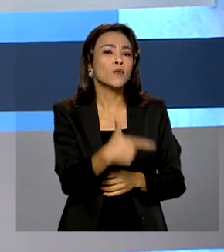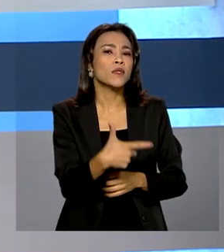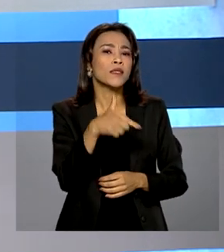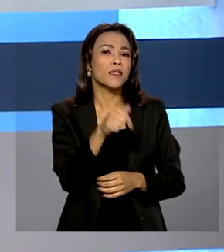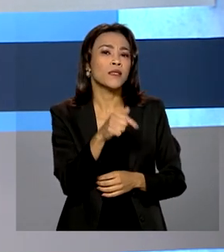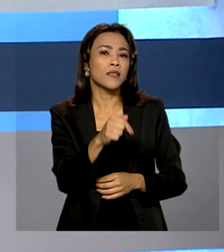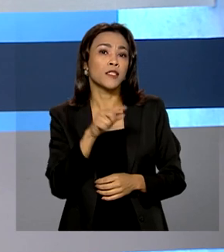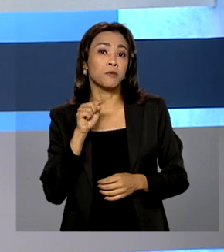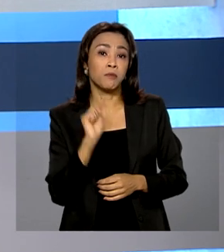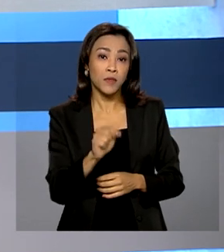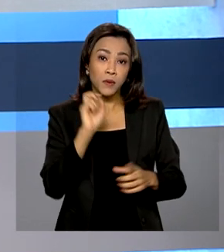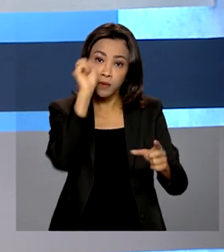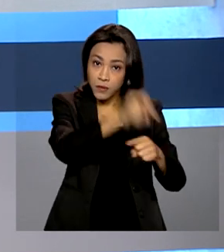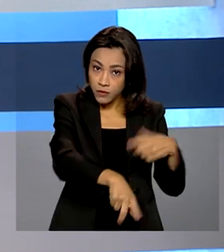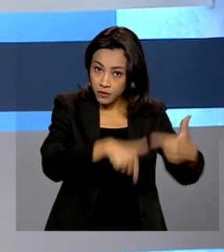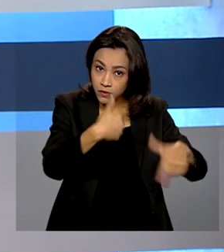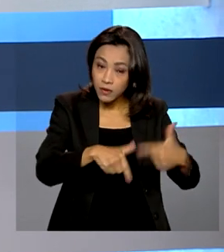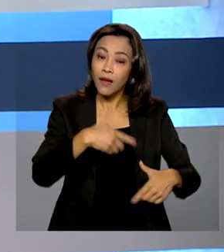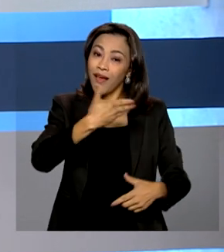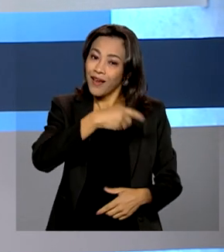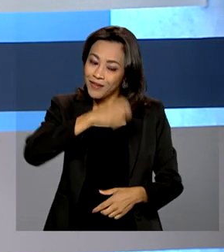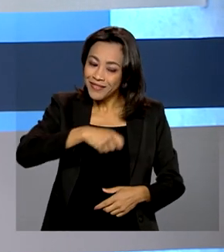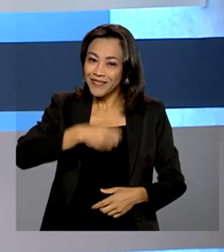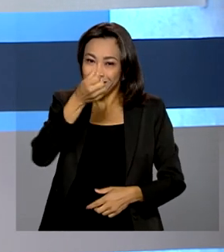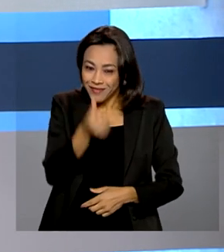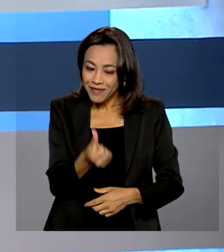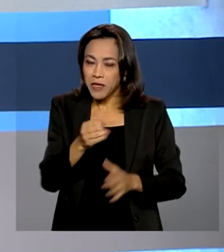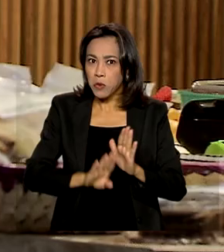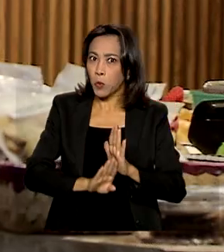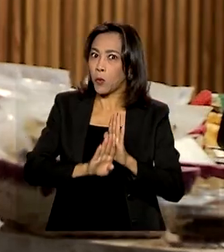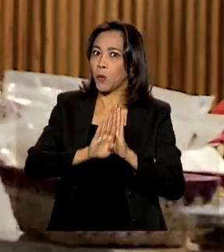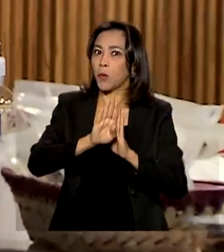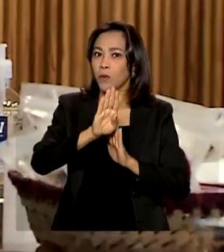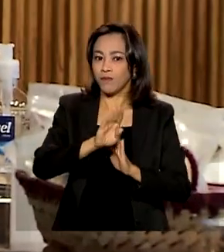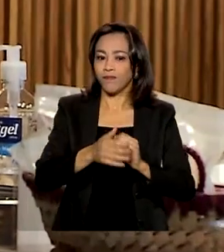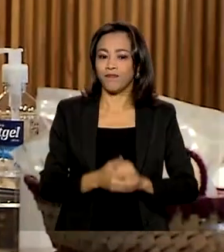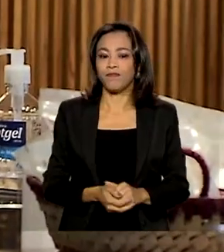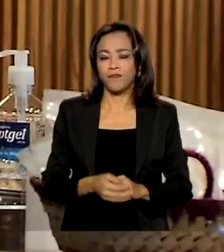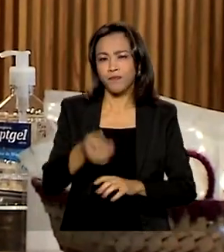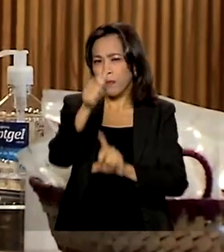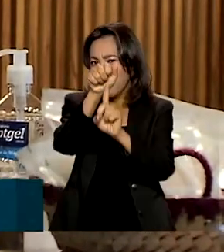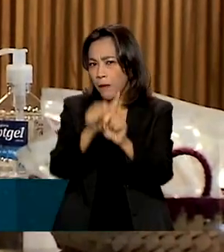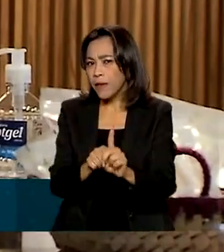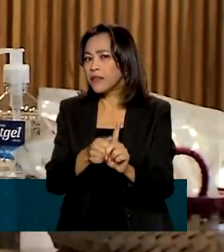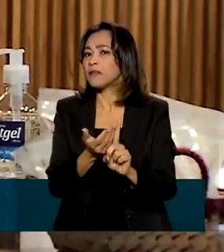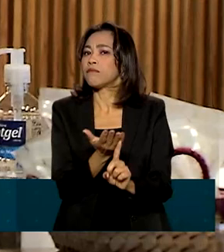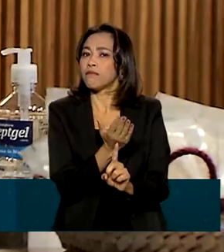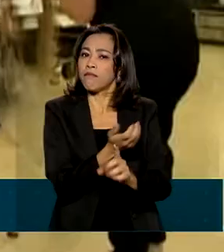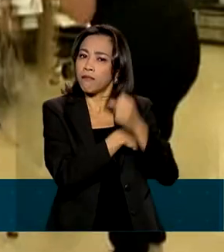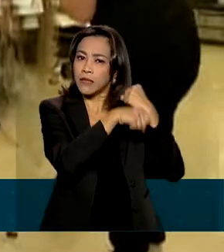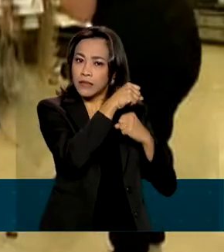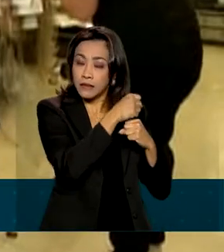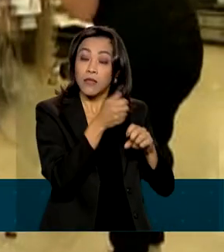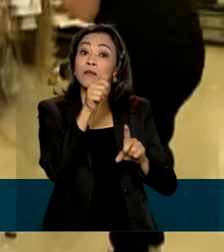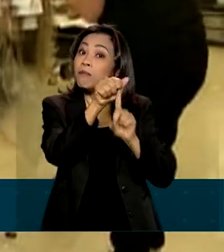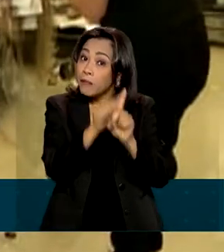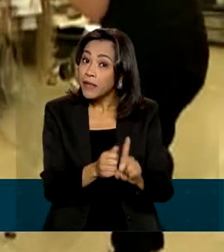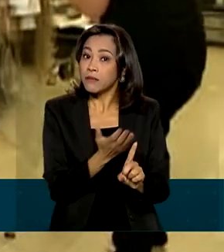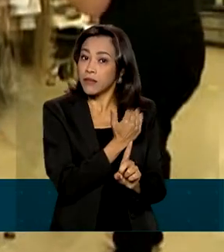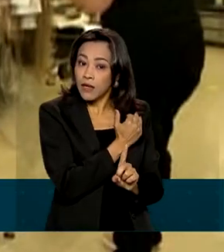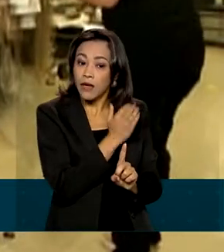postos de trabalho. É o sexto mês seguido de alta. No mês passado, foram abertos no Brasil quase